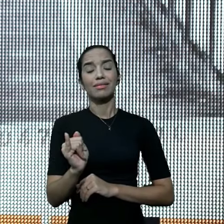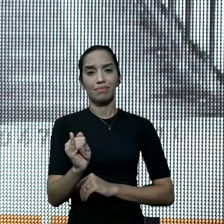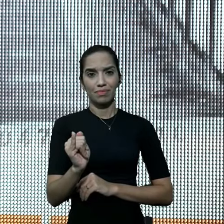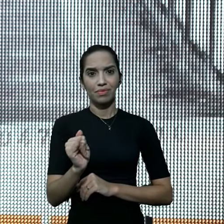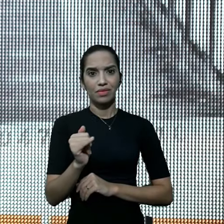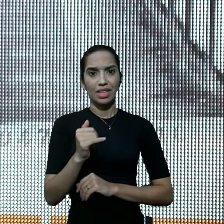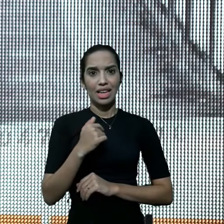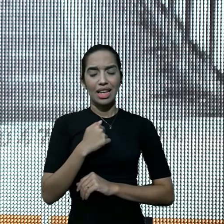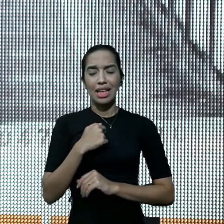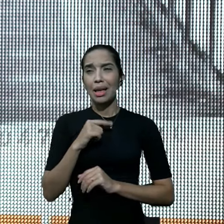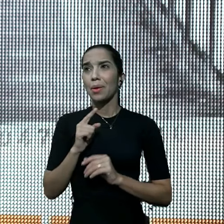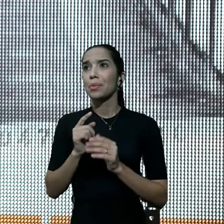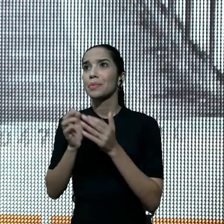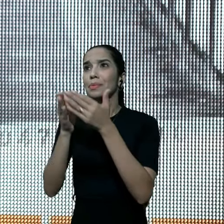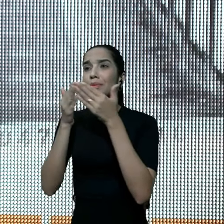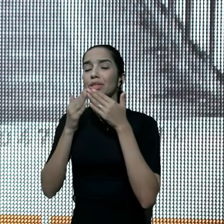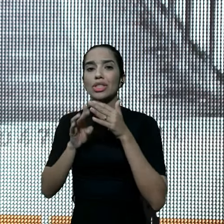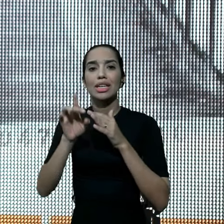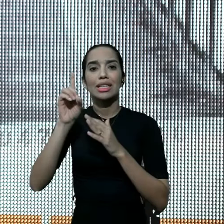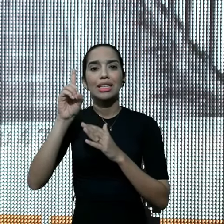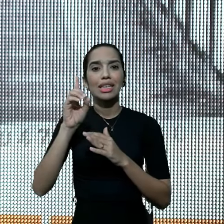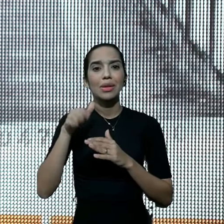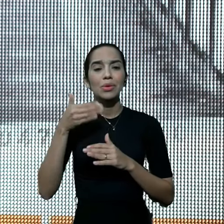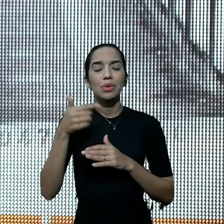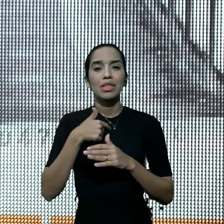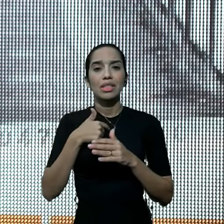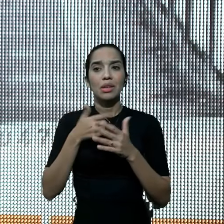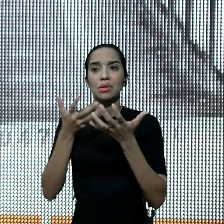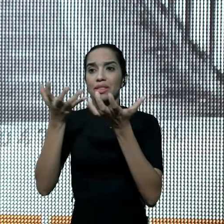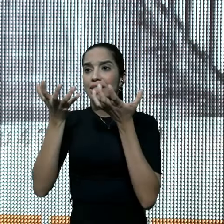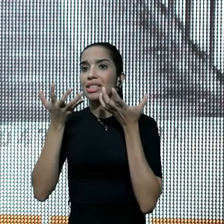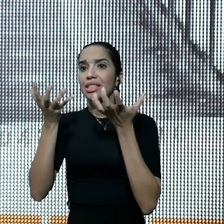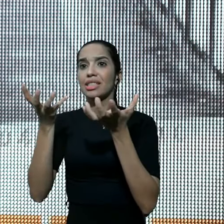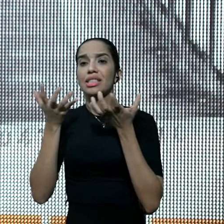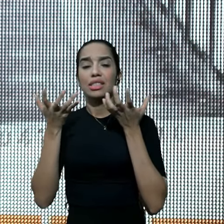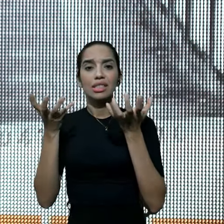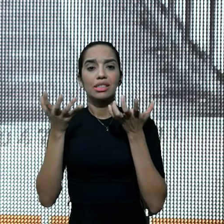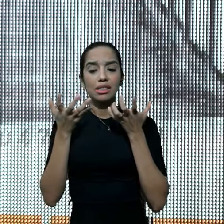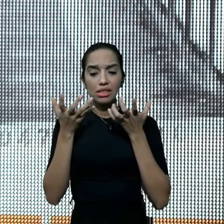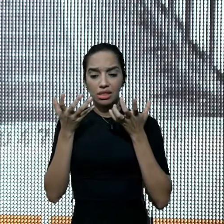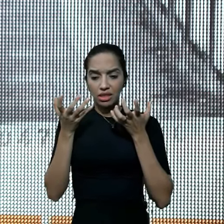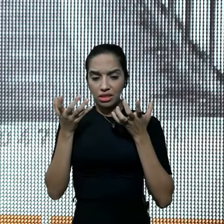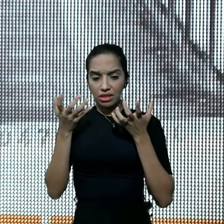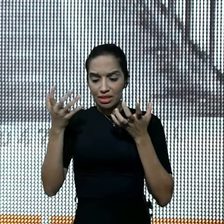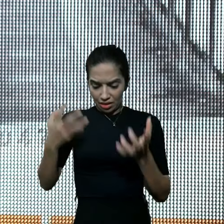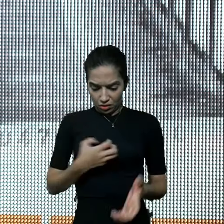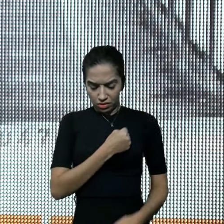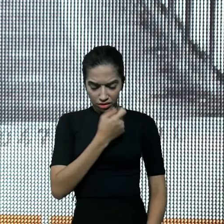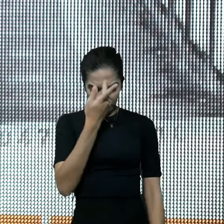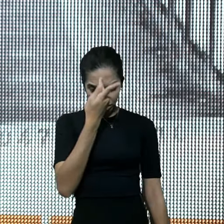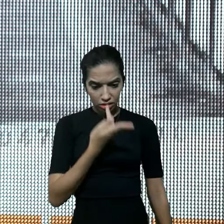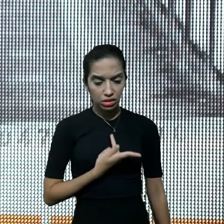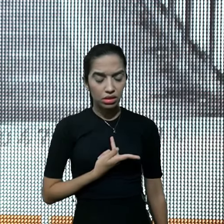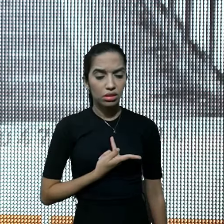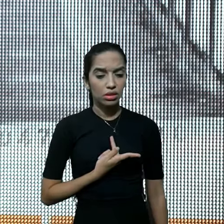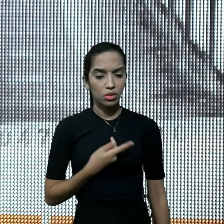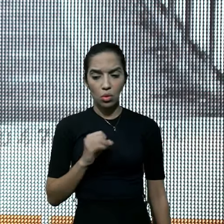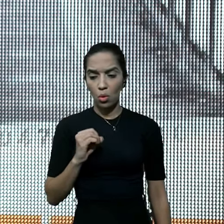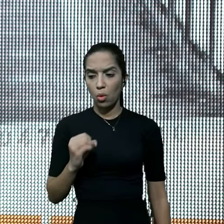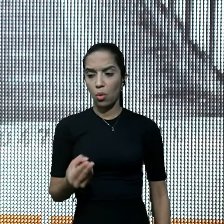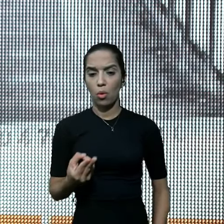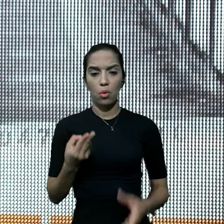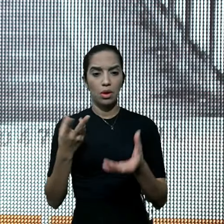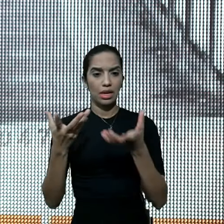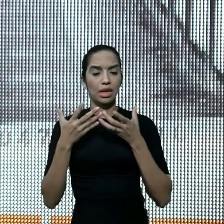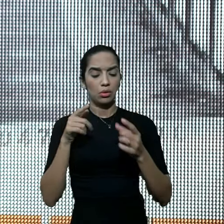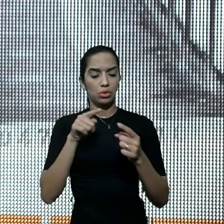eu me acheguei para Deus, numa das minhas tentativas, de buscar, uma auto salvação, ou buscar um